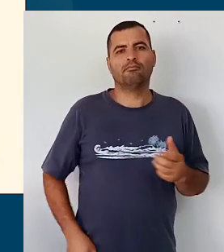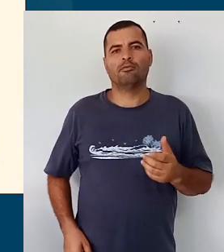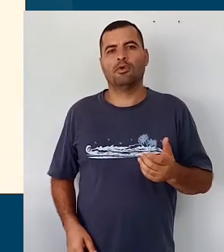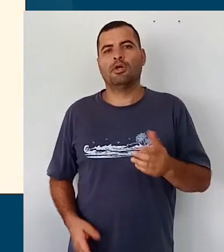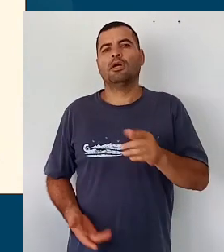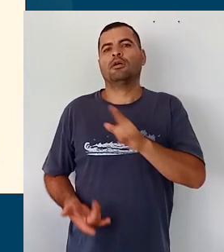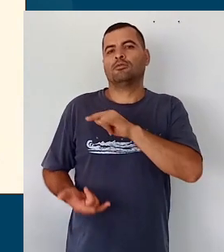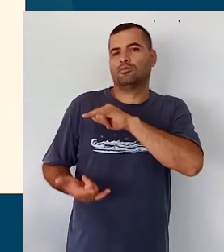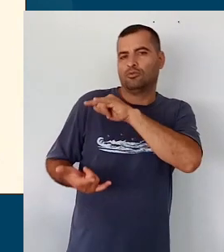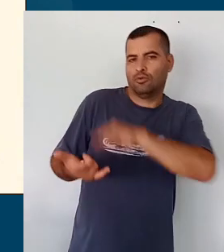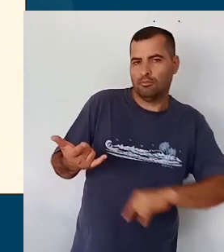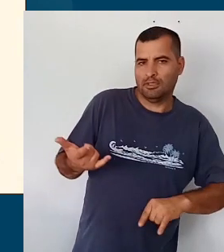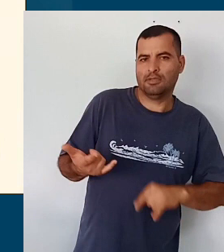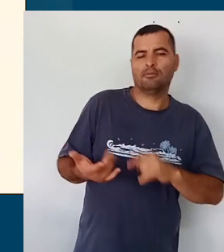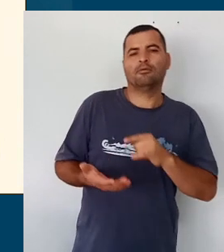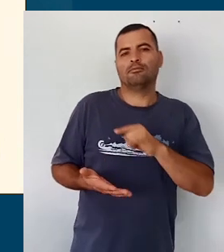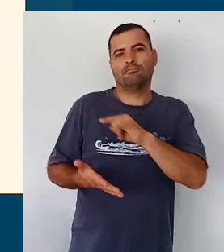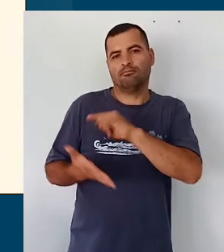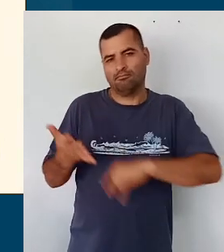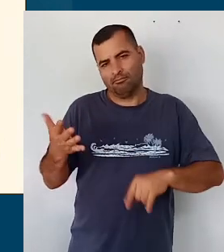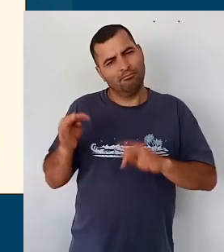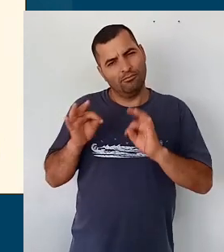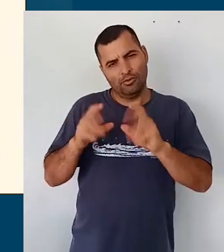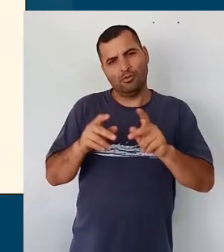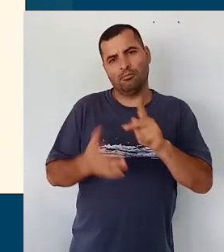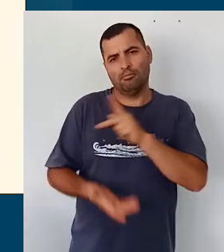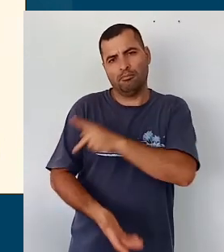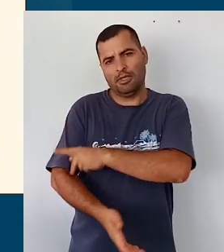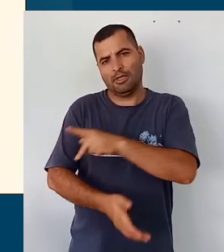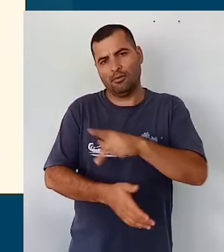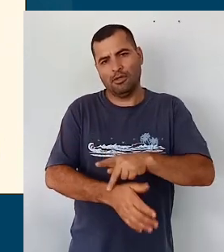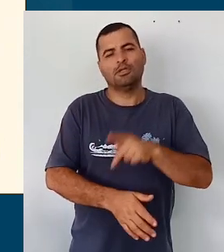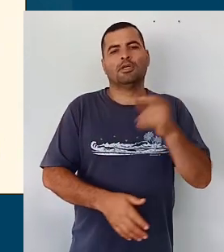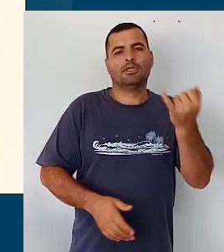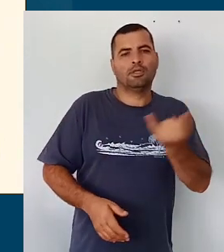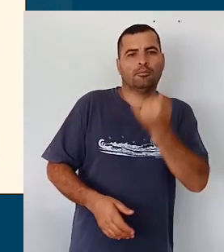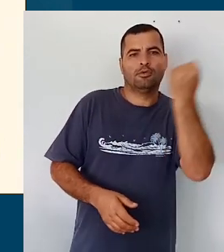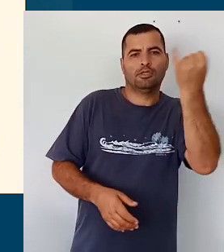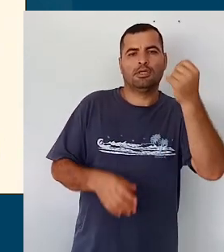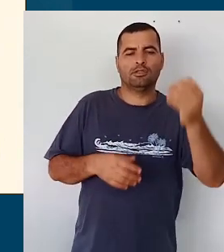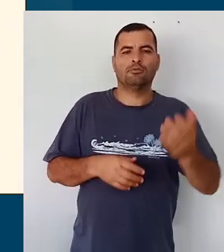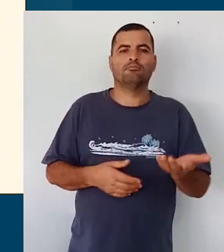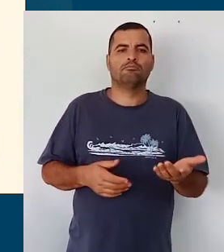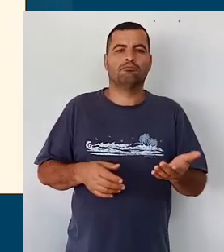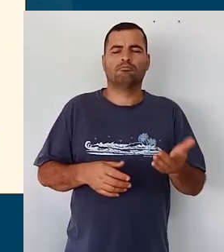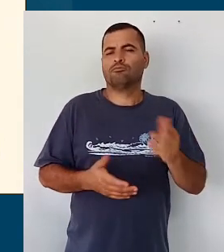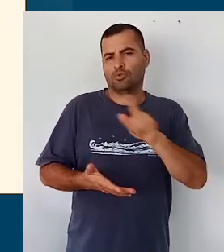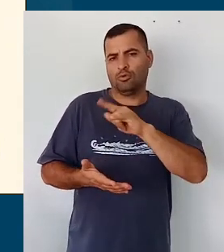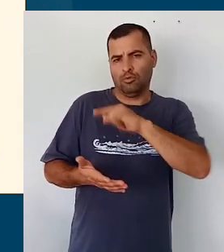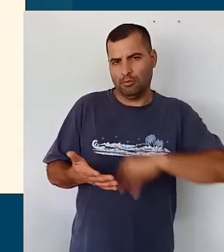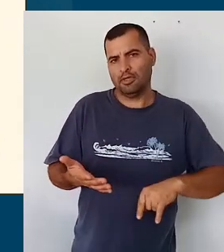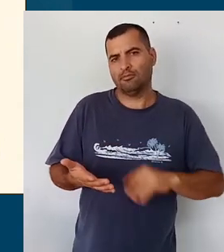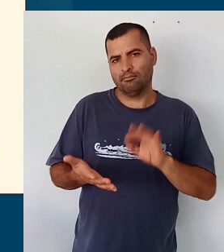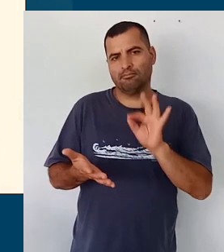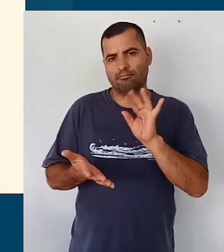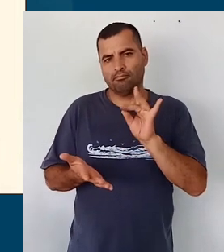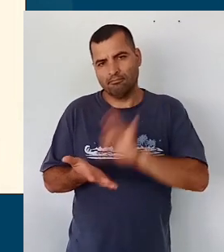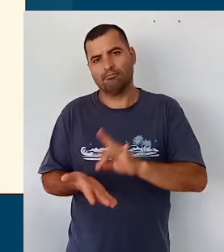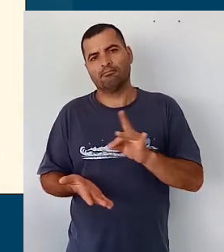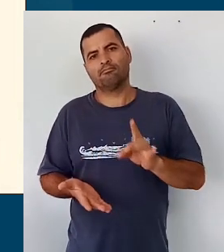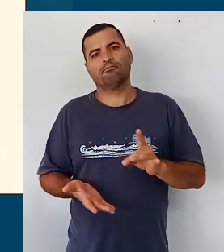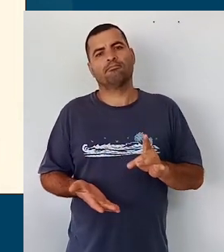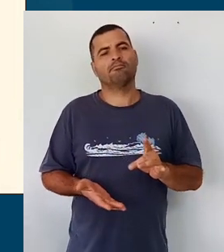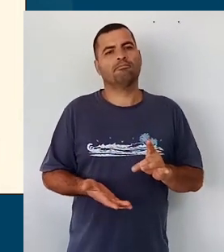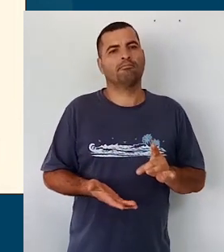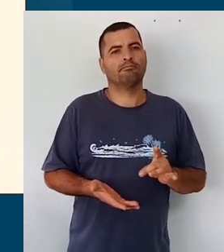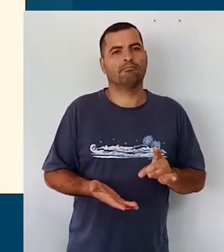documentação pedagógica também é uma parte superimportante do documento, ele aparece, né, a